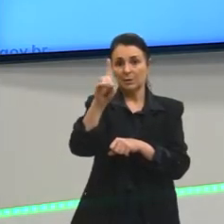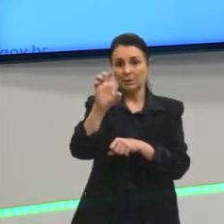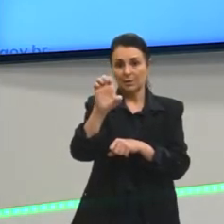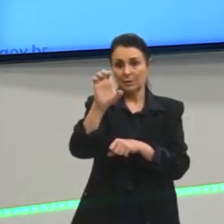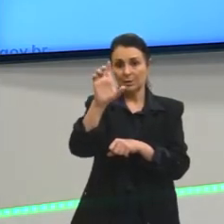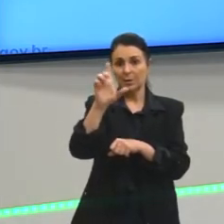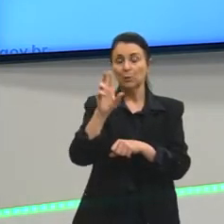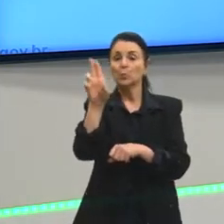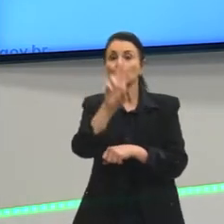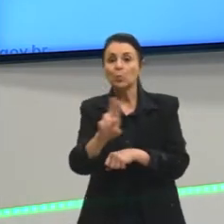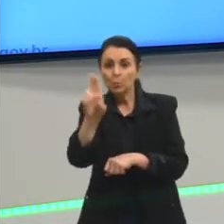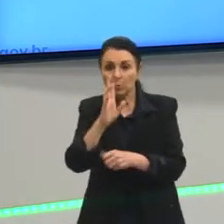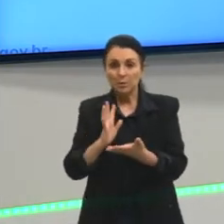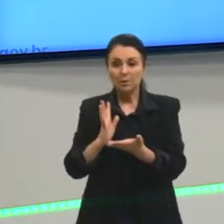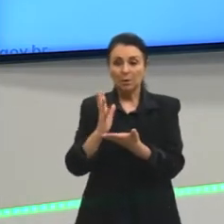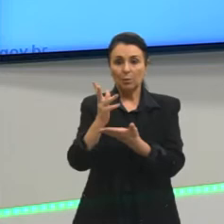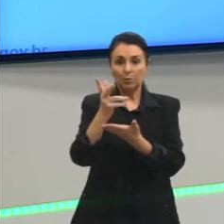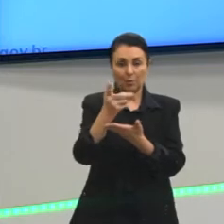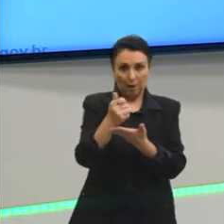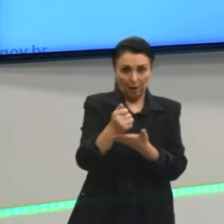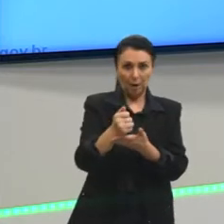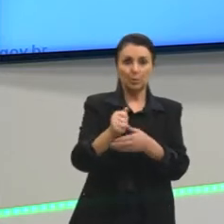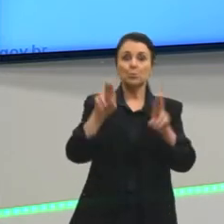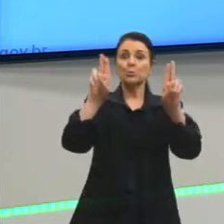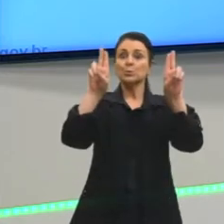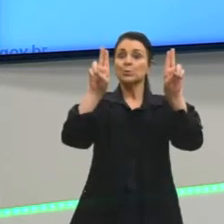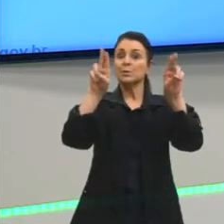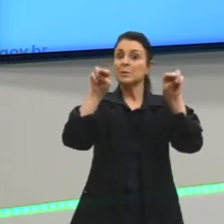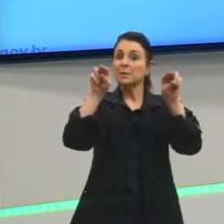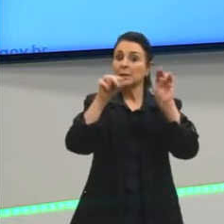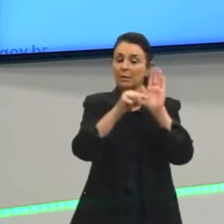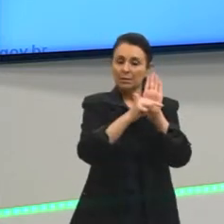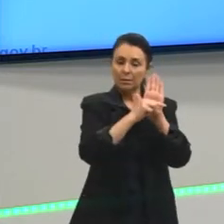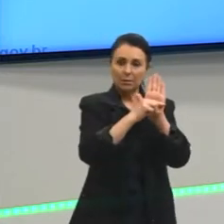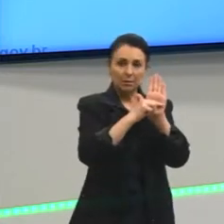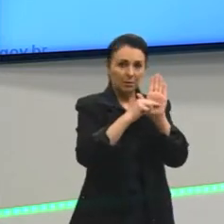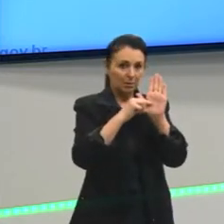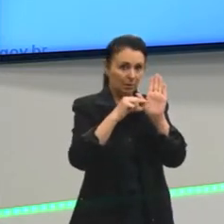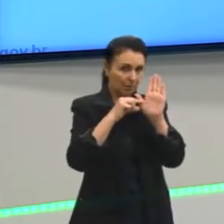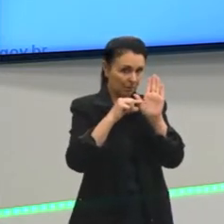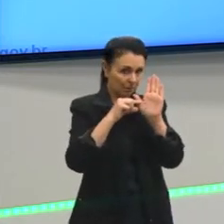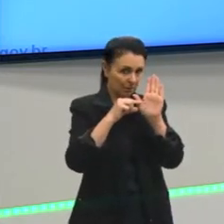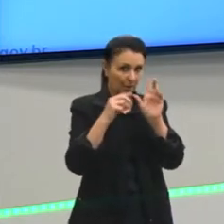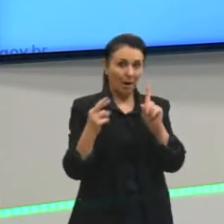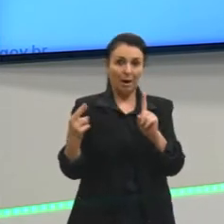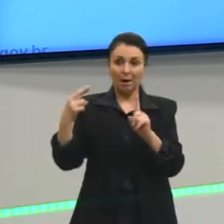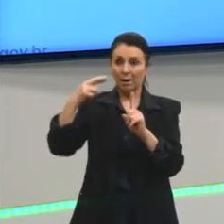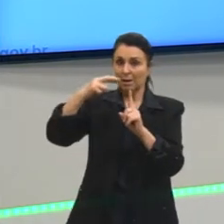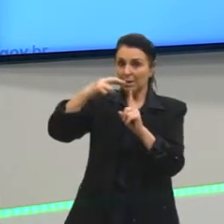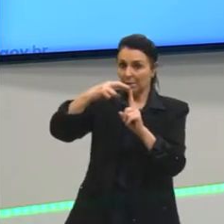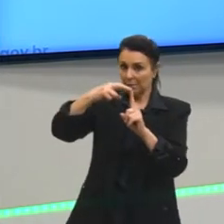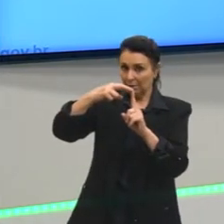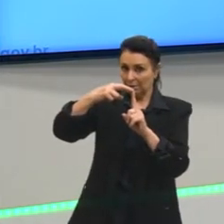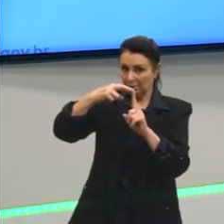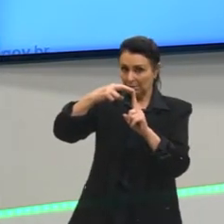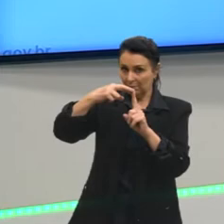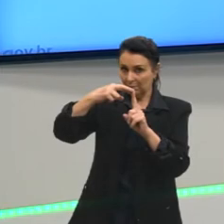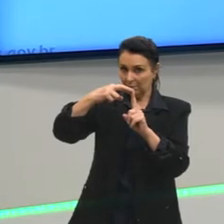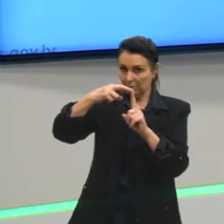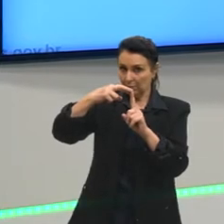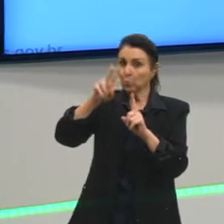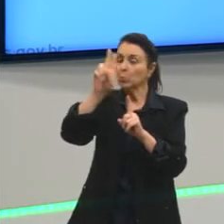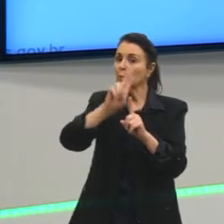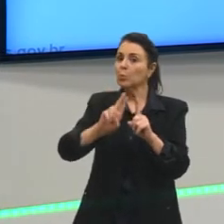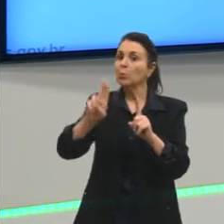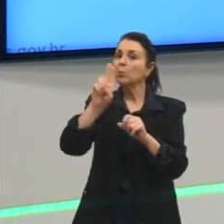utilizo aquele dado, cito a fonte daquele dado e eu torno aquele dado produtivo,